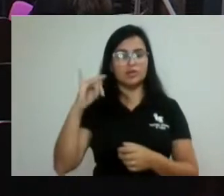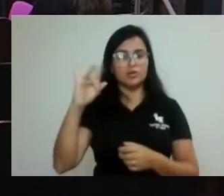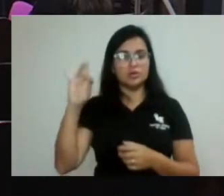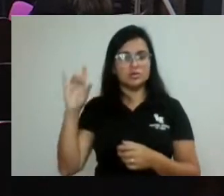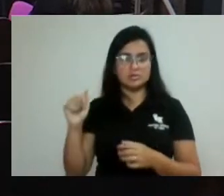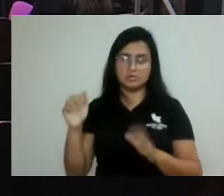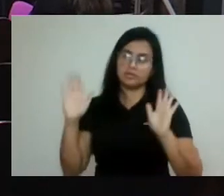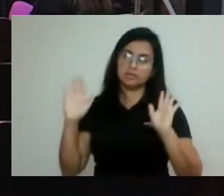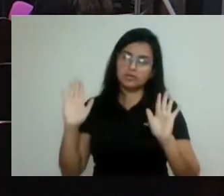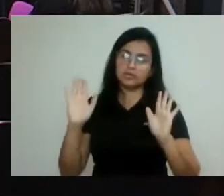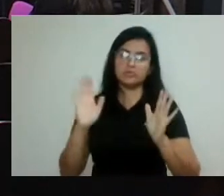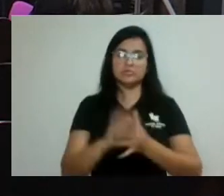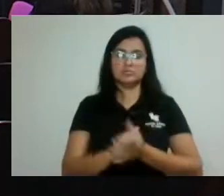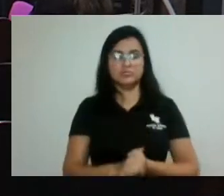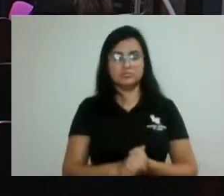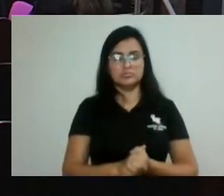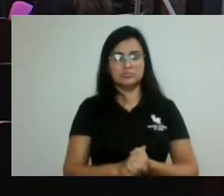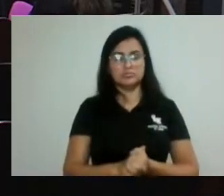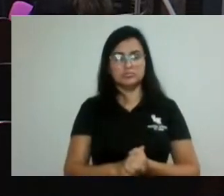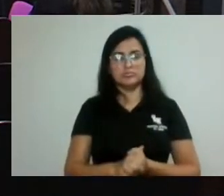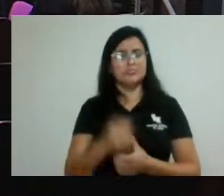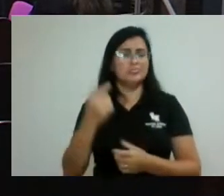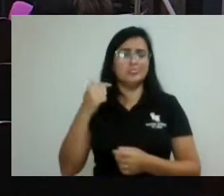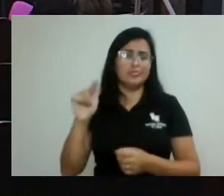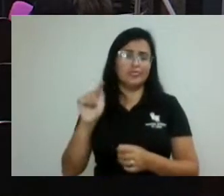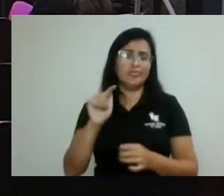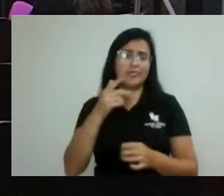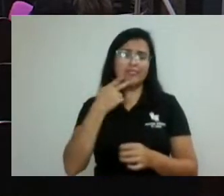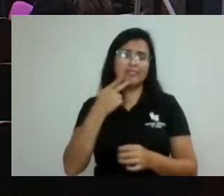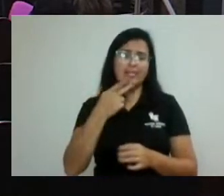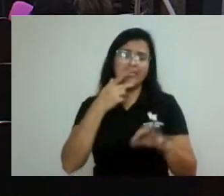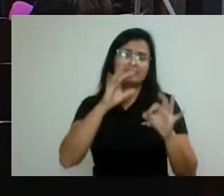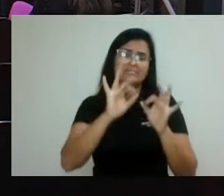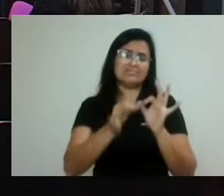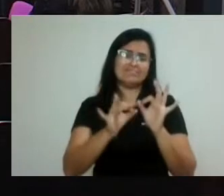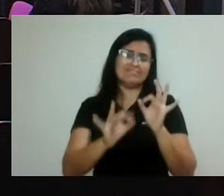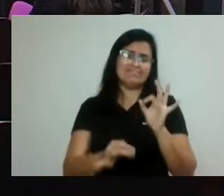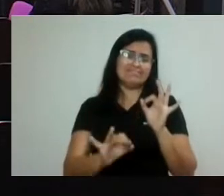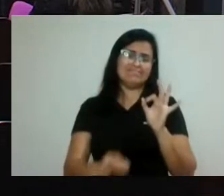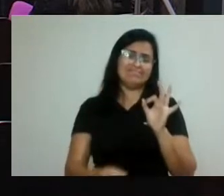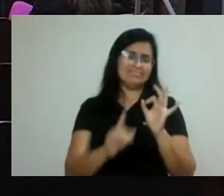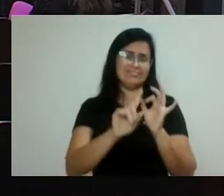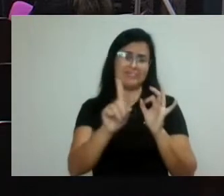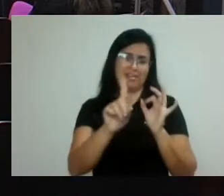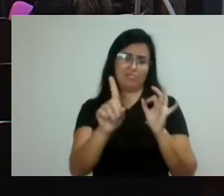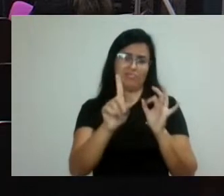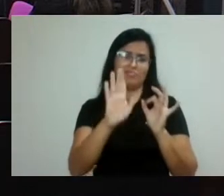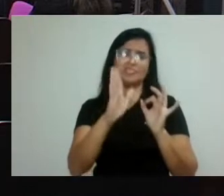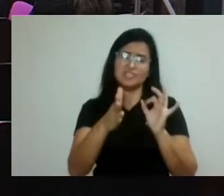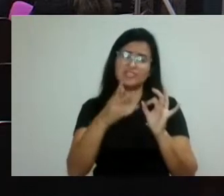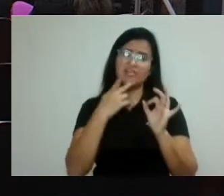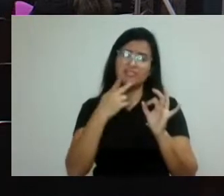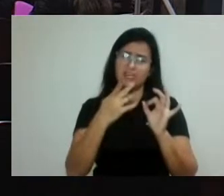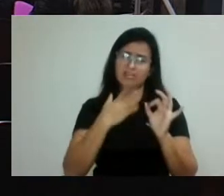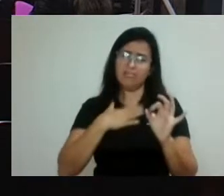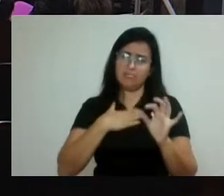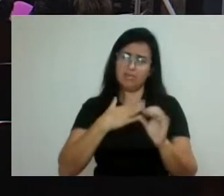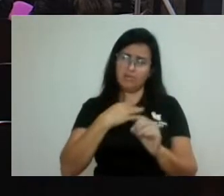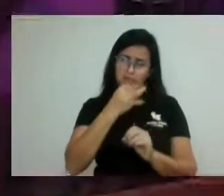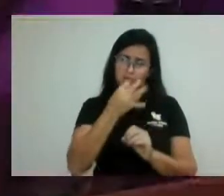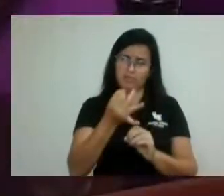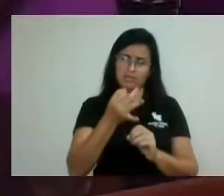esticar muito, porque eu já fiz a minha fala a respeito desse projeto, continuo